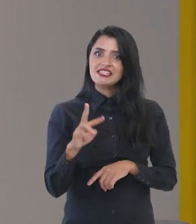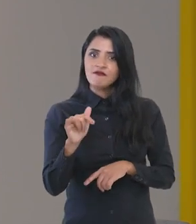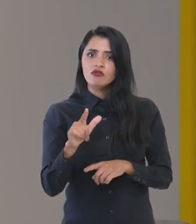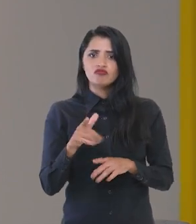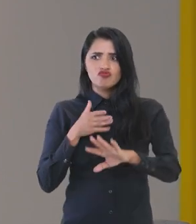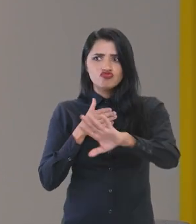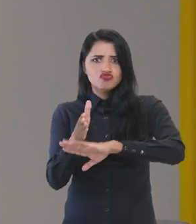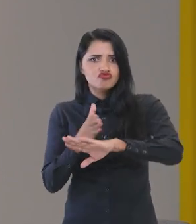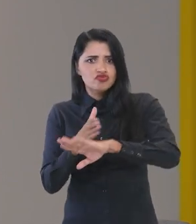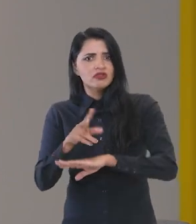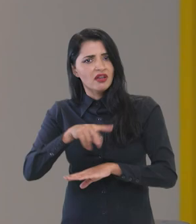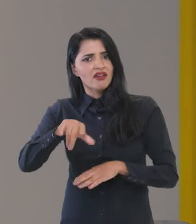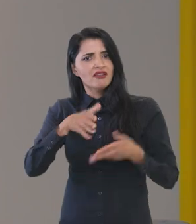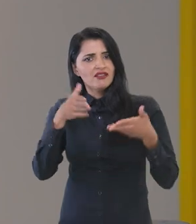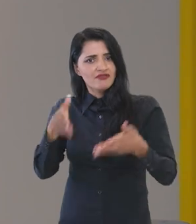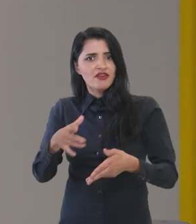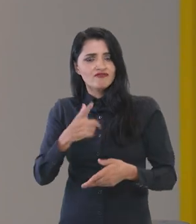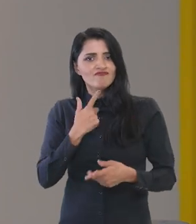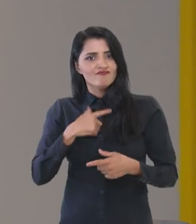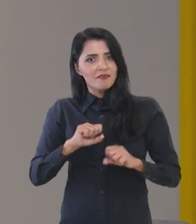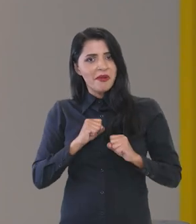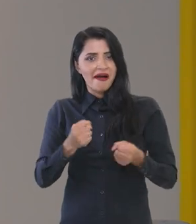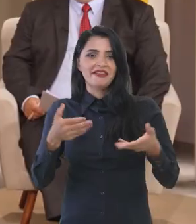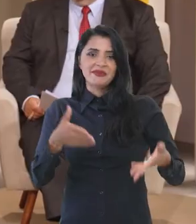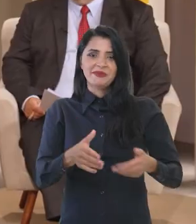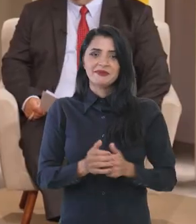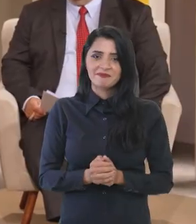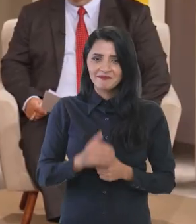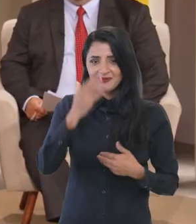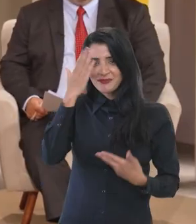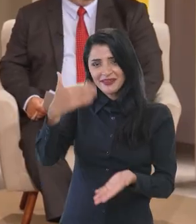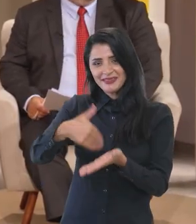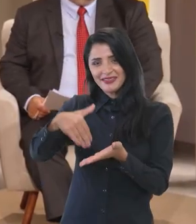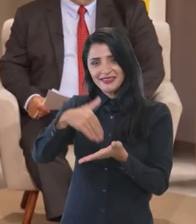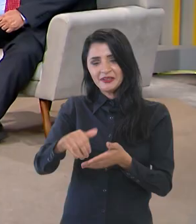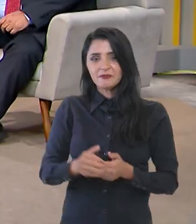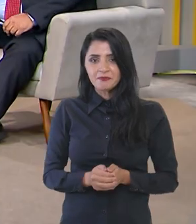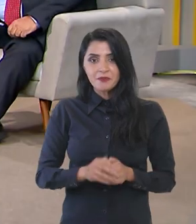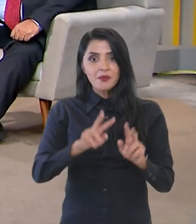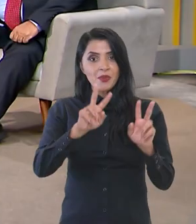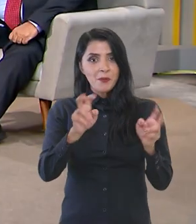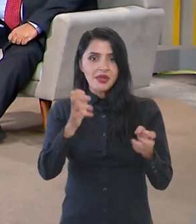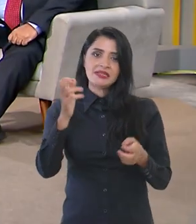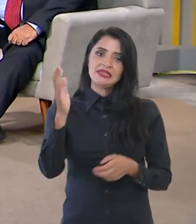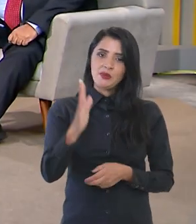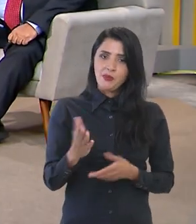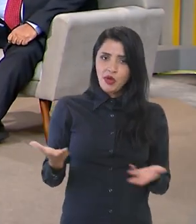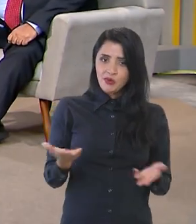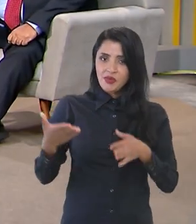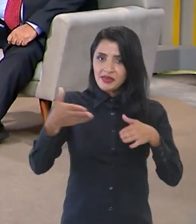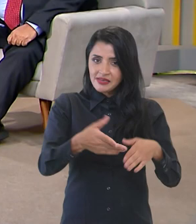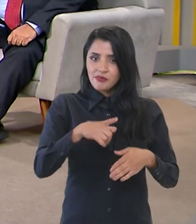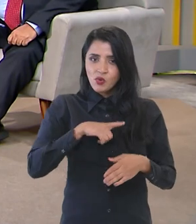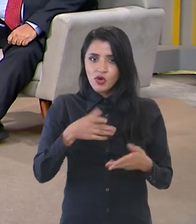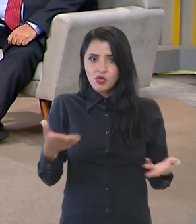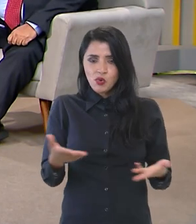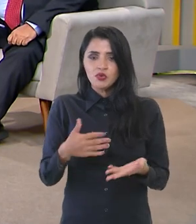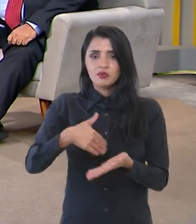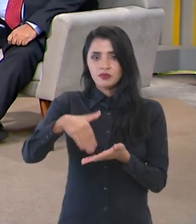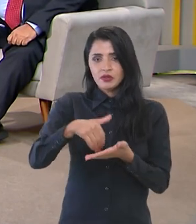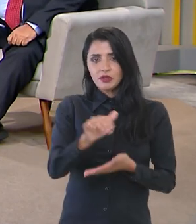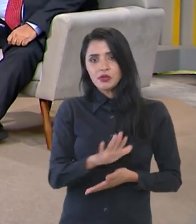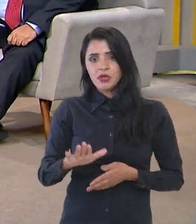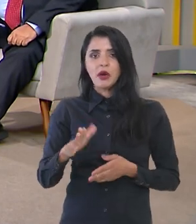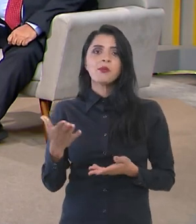tem ido em grande número e com muita vontade de participar. Muito obrigado, secretário. O Brasil em Pauta recebeu nesta edição o